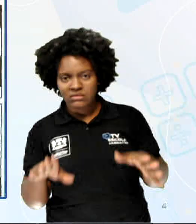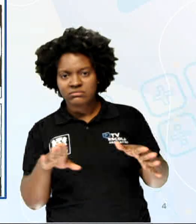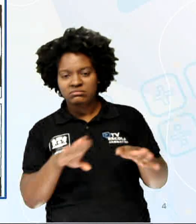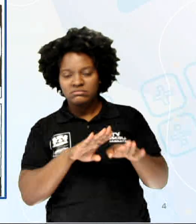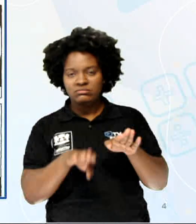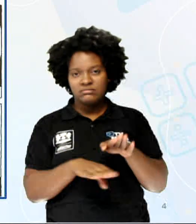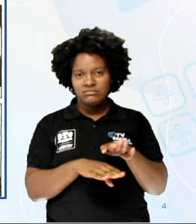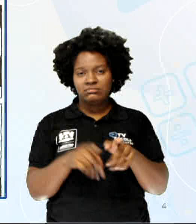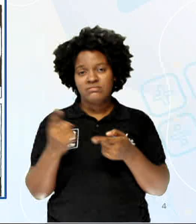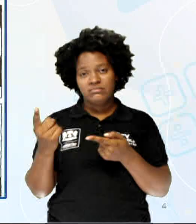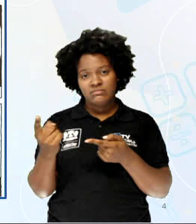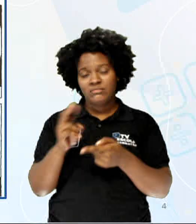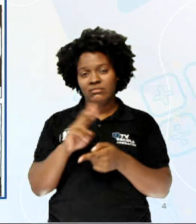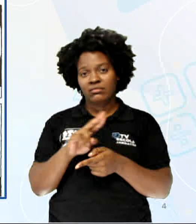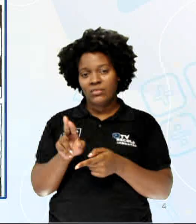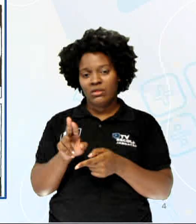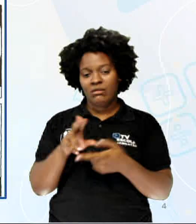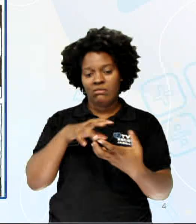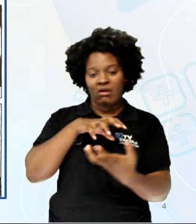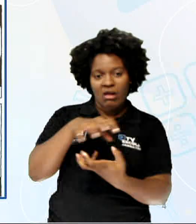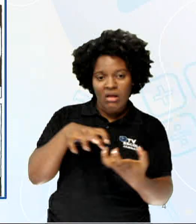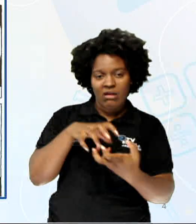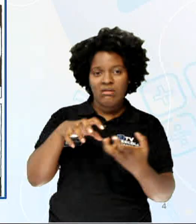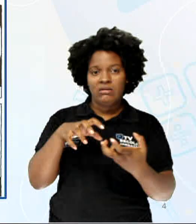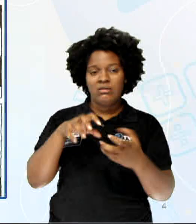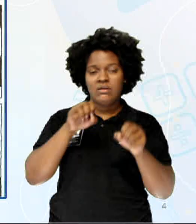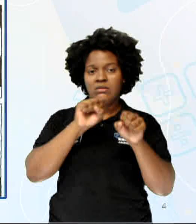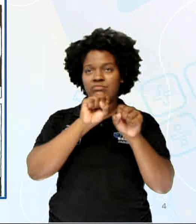Isso se chama Revolução Cultural.